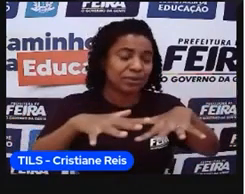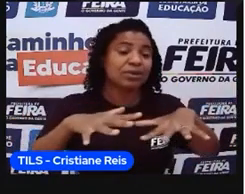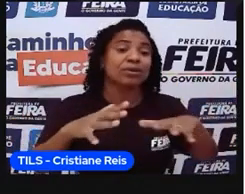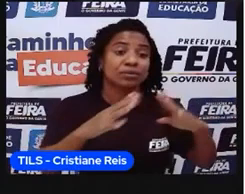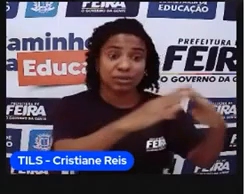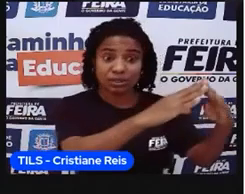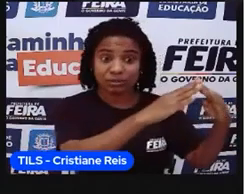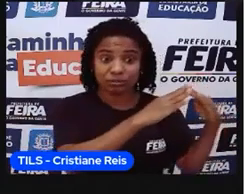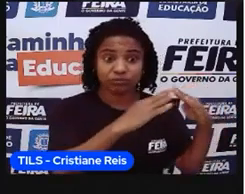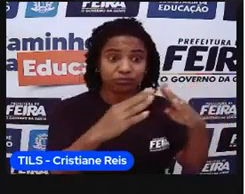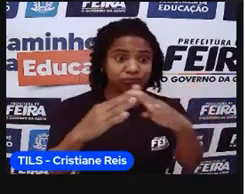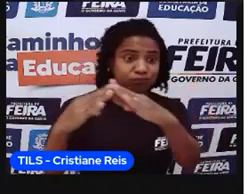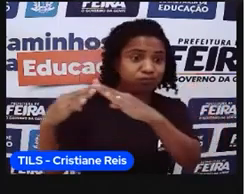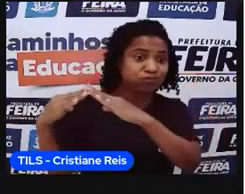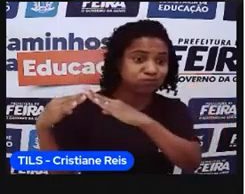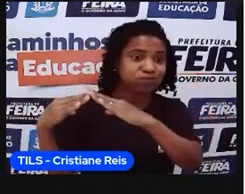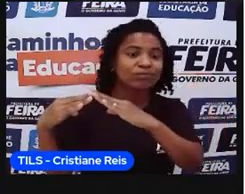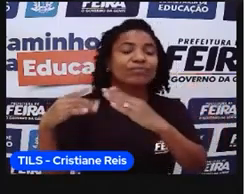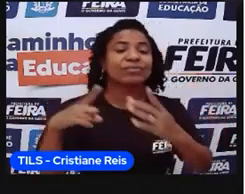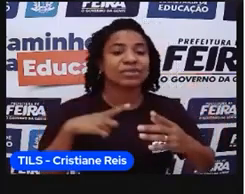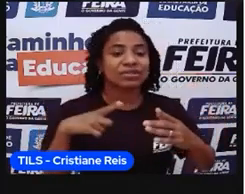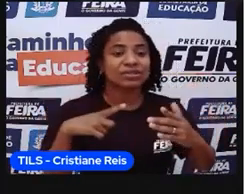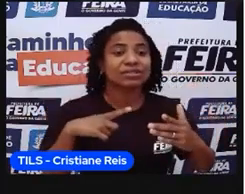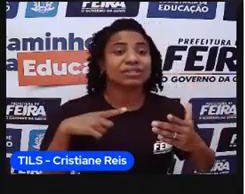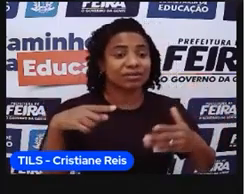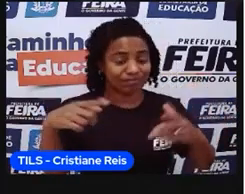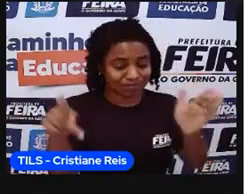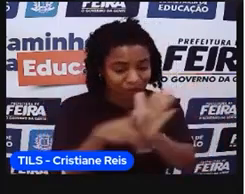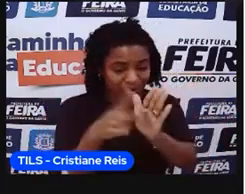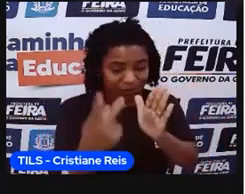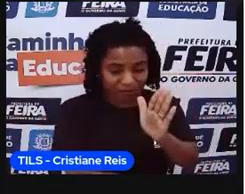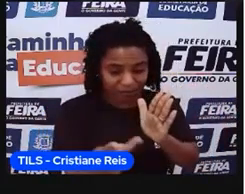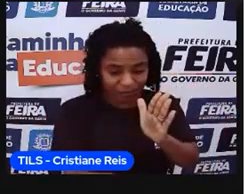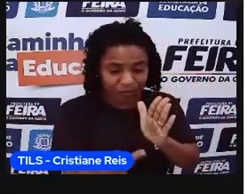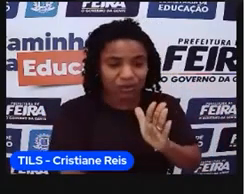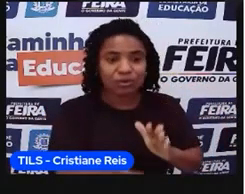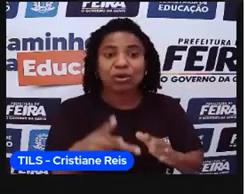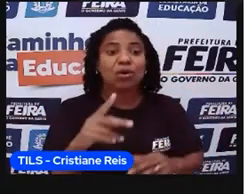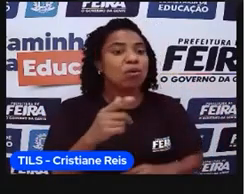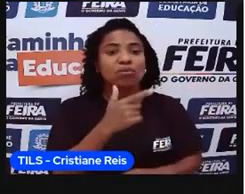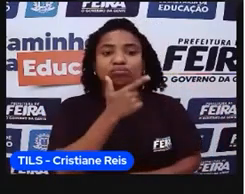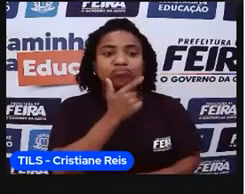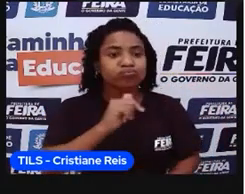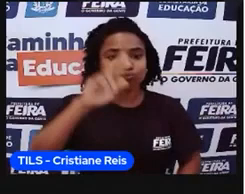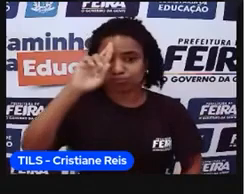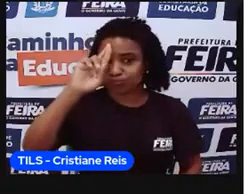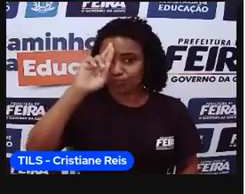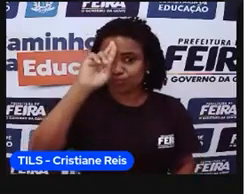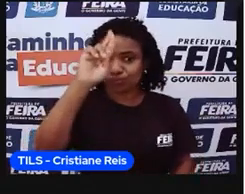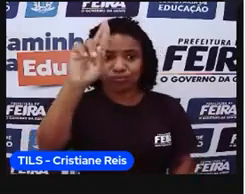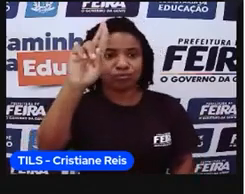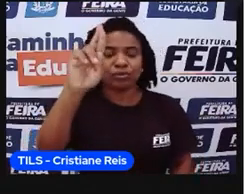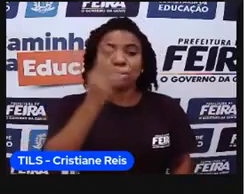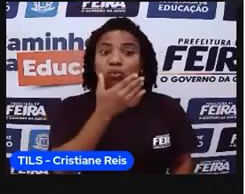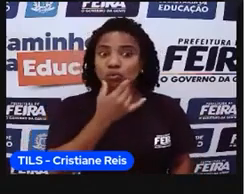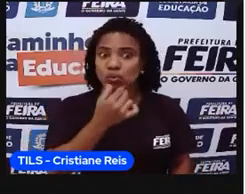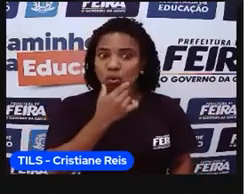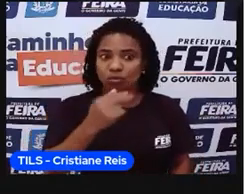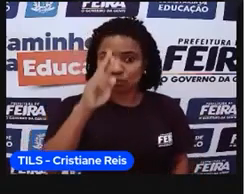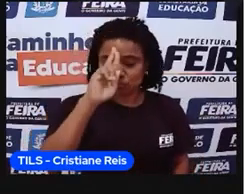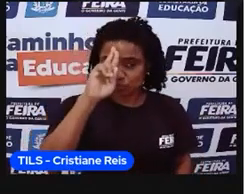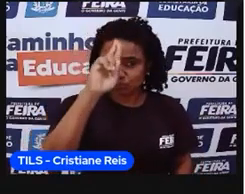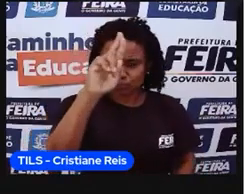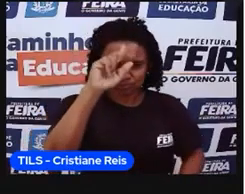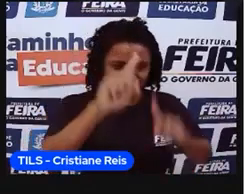consolidar, o que a gente chama de sociedade rural e patriarcal, né, um dos coronéis, eles eram a lei, né, ali naquele lugar, eram